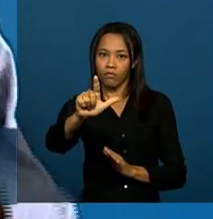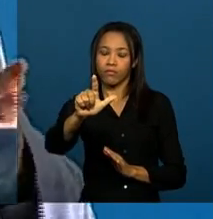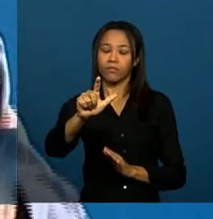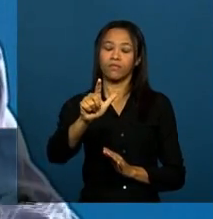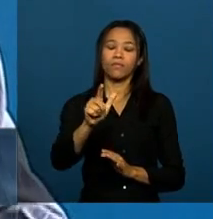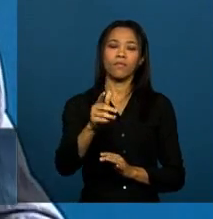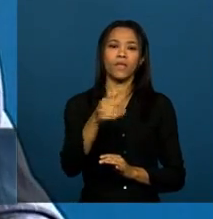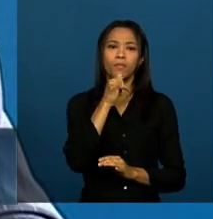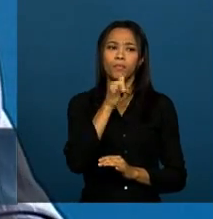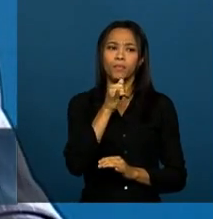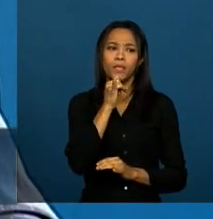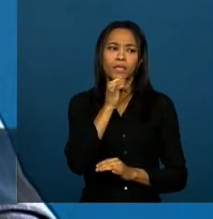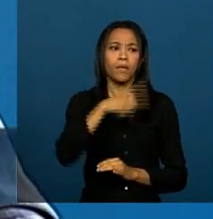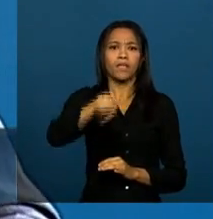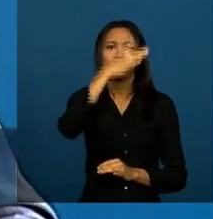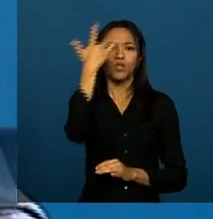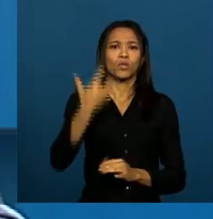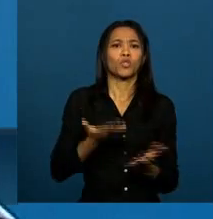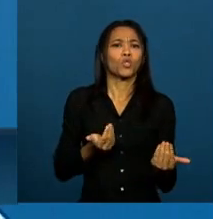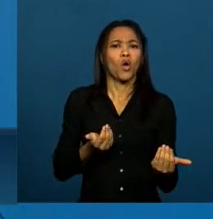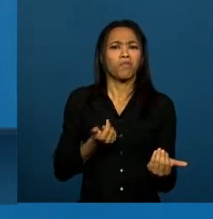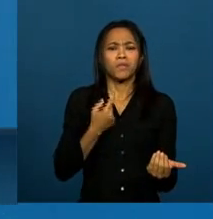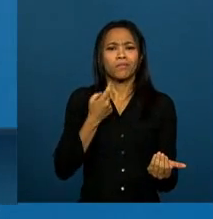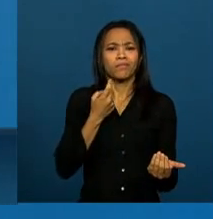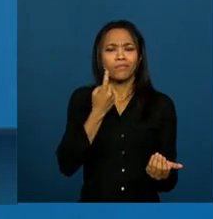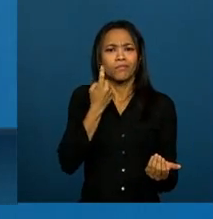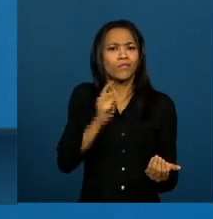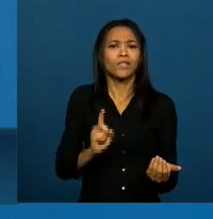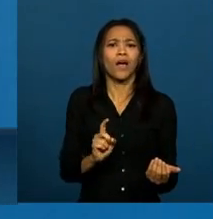Os mais jovens talvez nem saibam direito o que é isso.